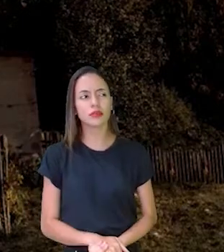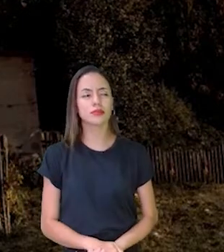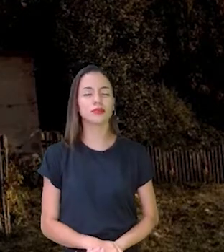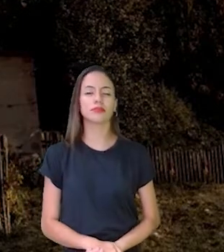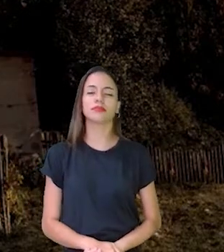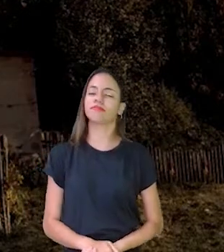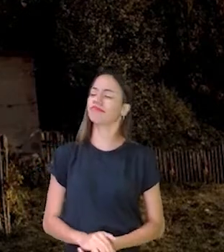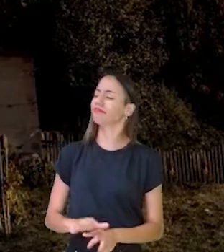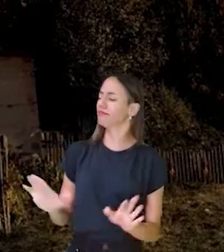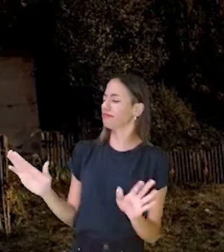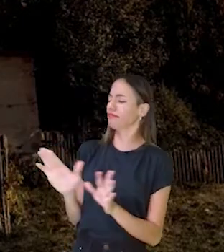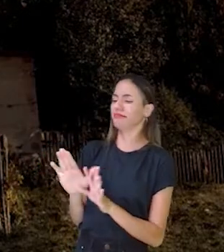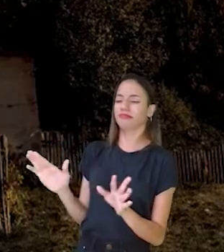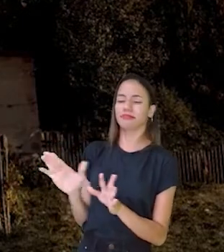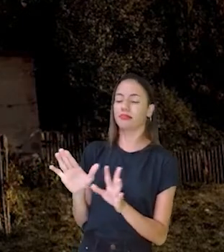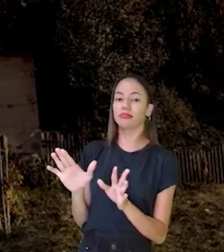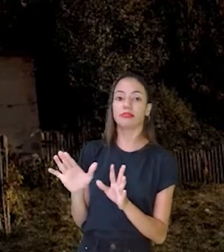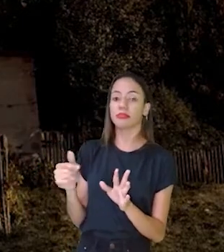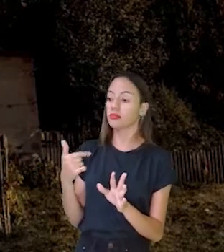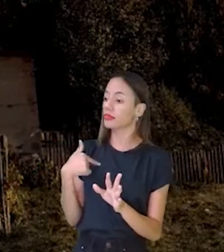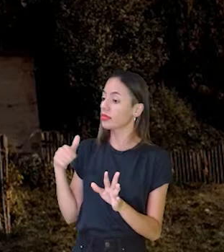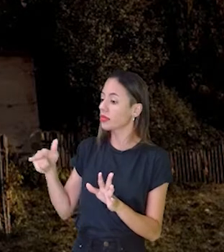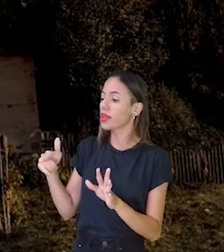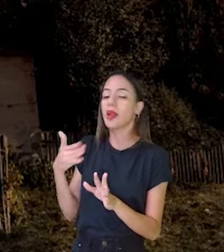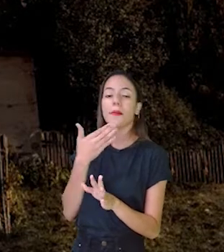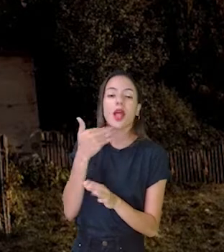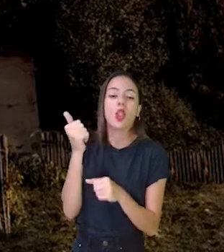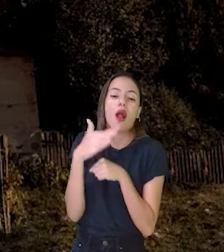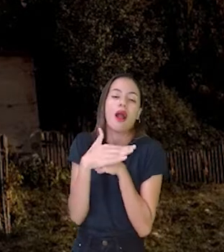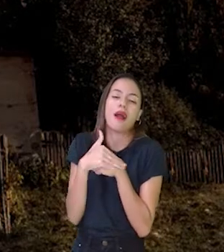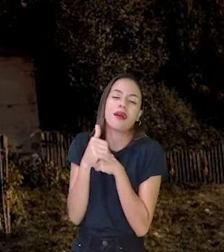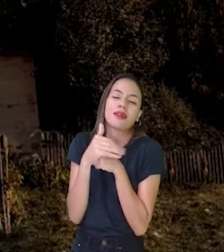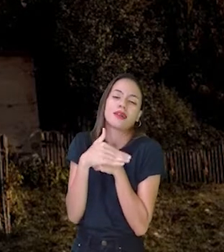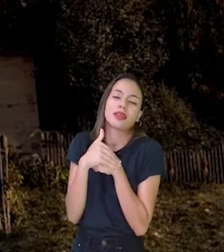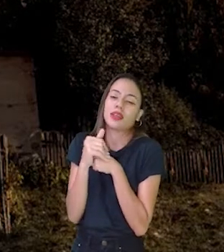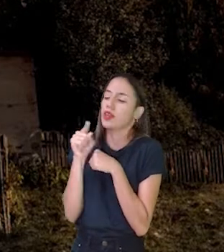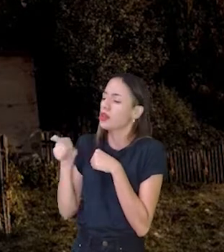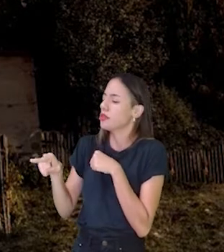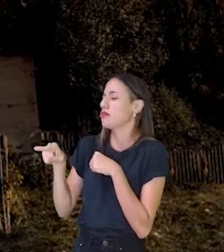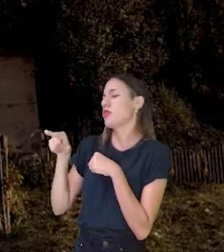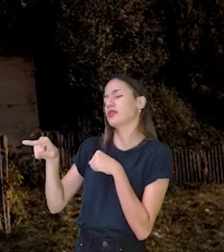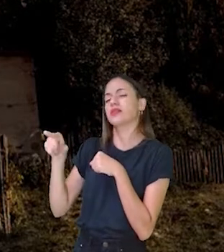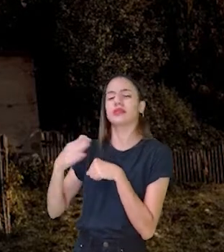Ah Só para lhe fazer Melhor carinho Meu Chuchuzinho